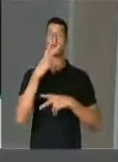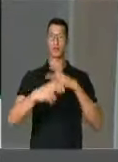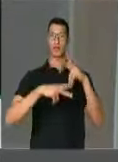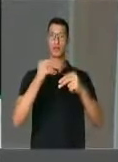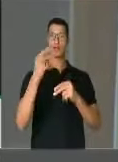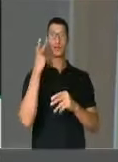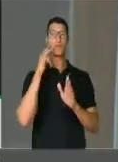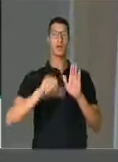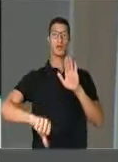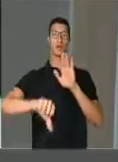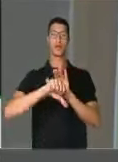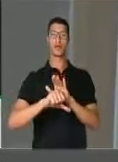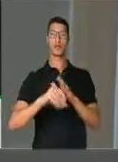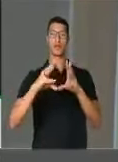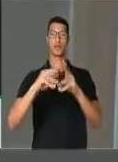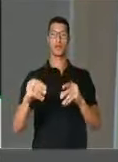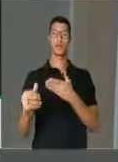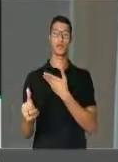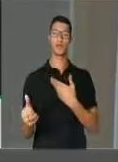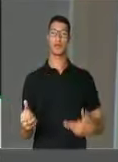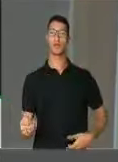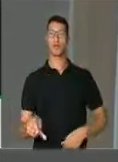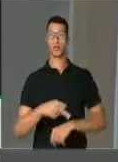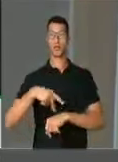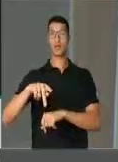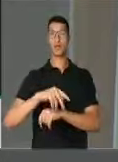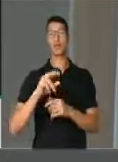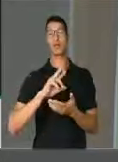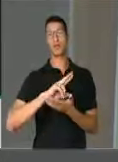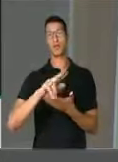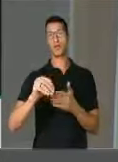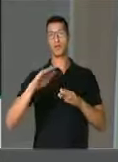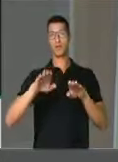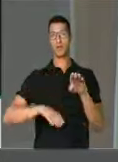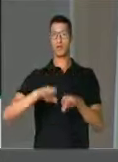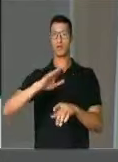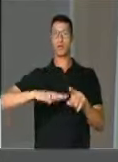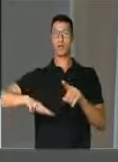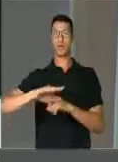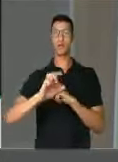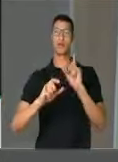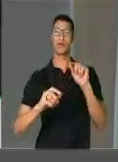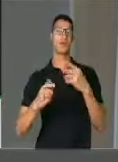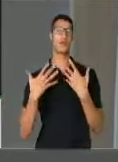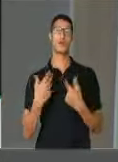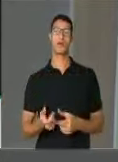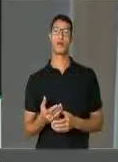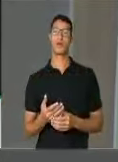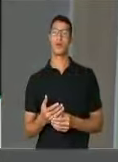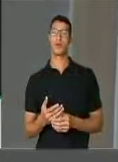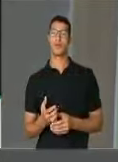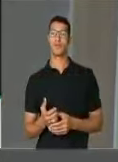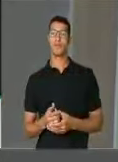para criminosos as terras públicas num país onde há tanta desigualdade social. Isso é inadmissível.